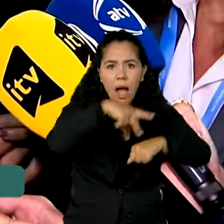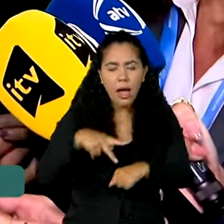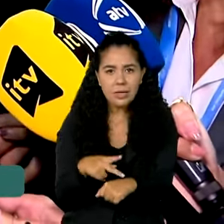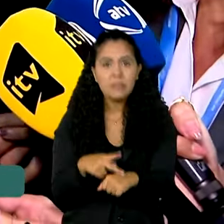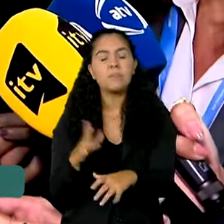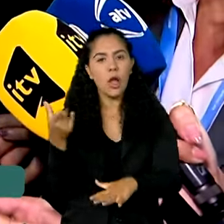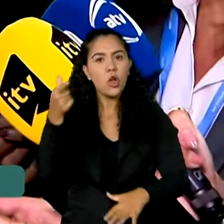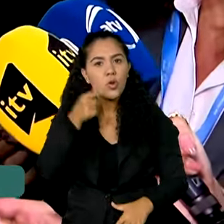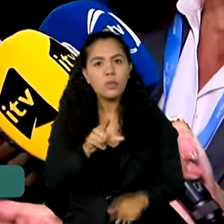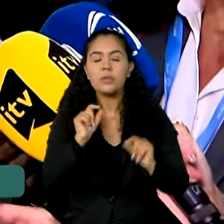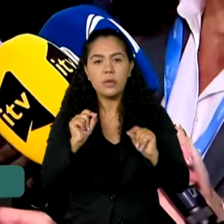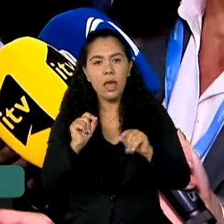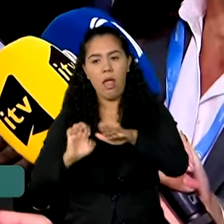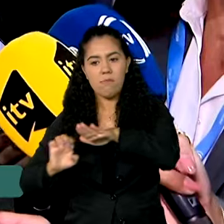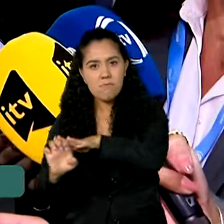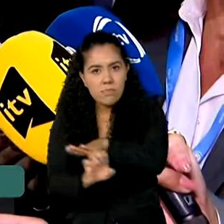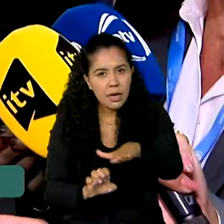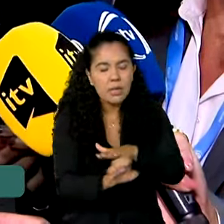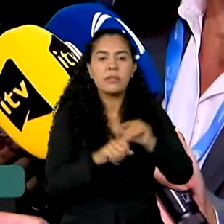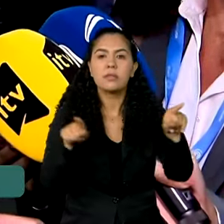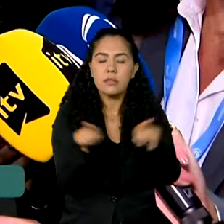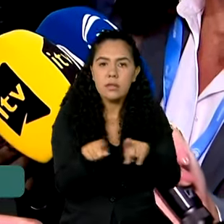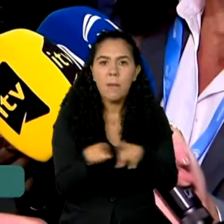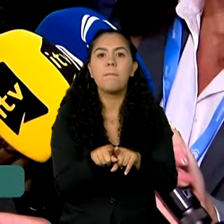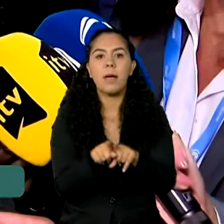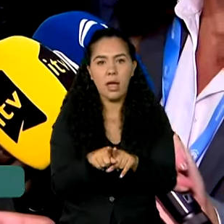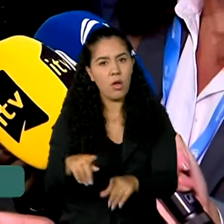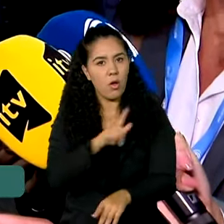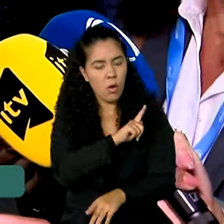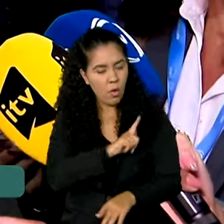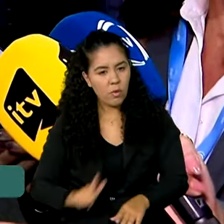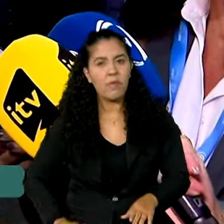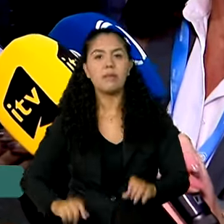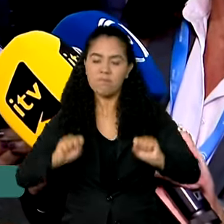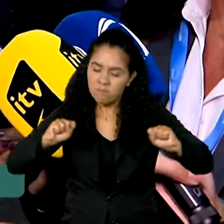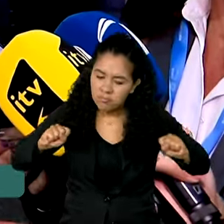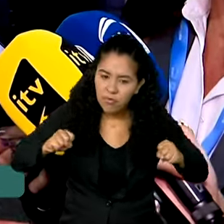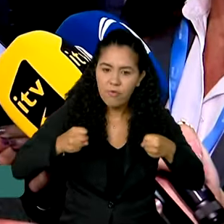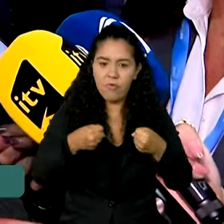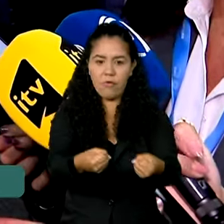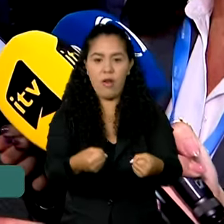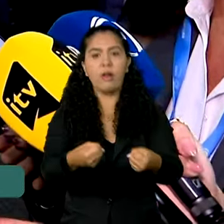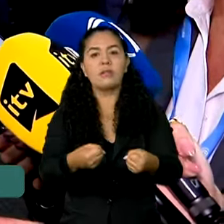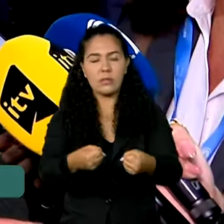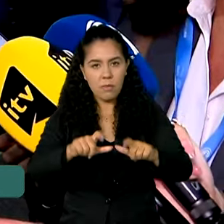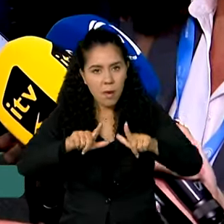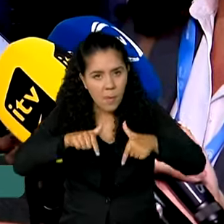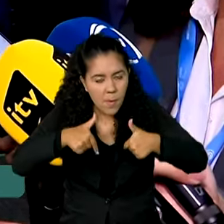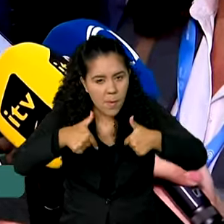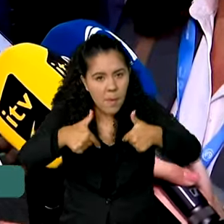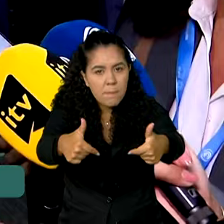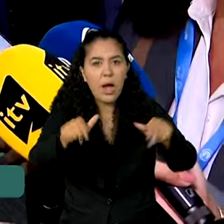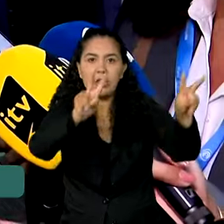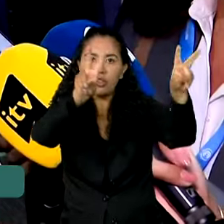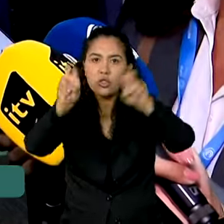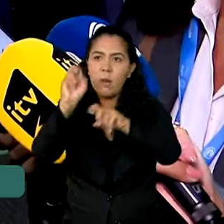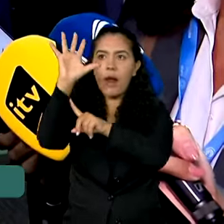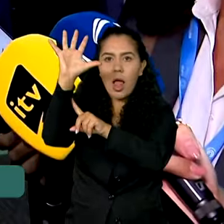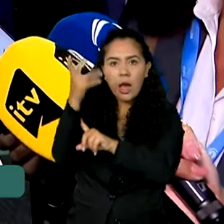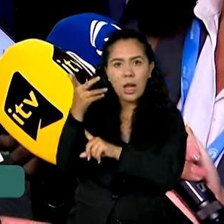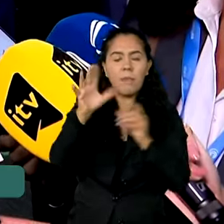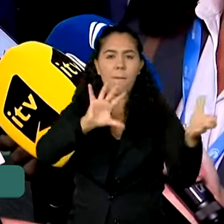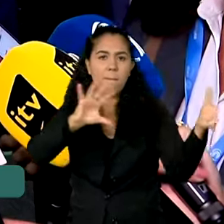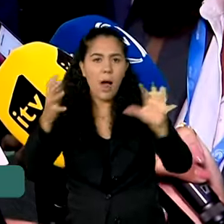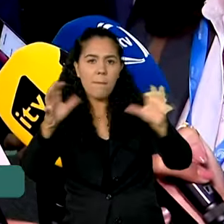governos e as empresas possam aumentar seus esforços no enfrentamento à questão climática, tanto